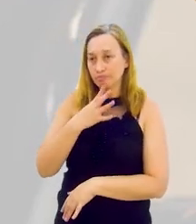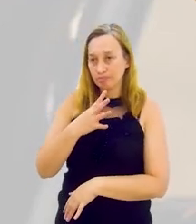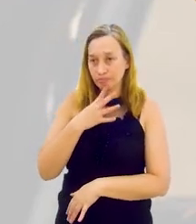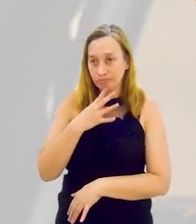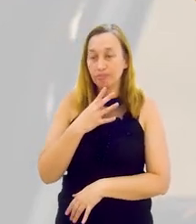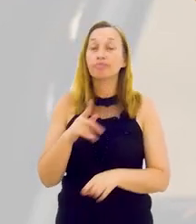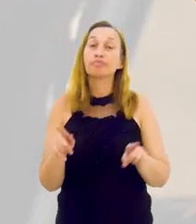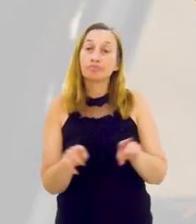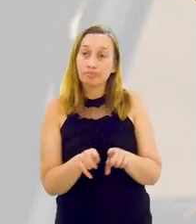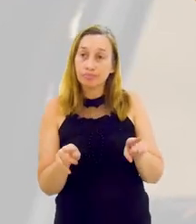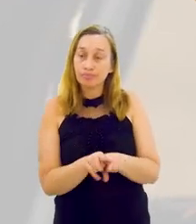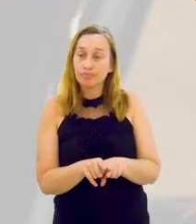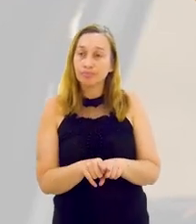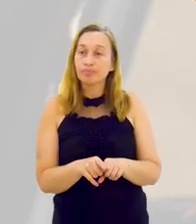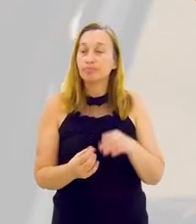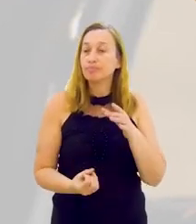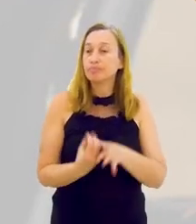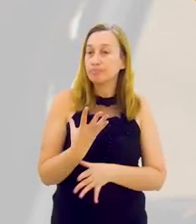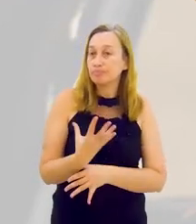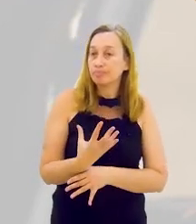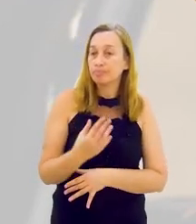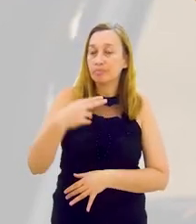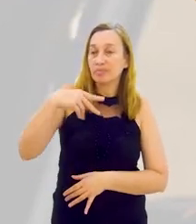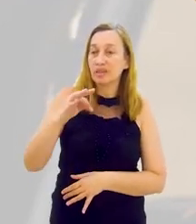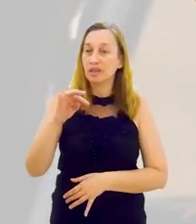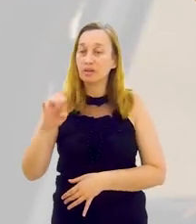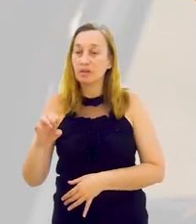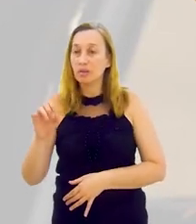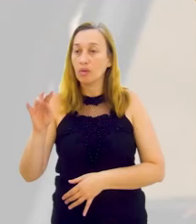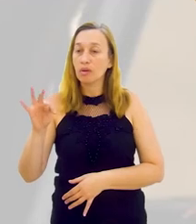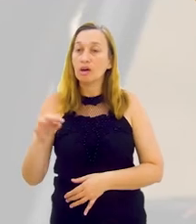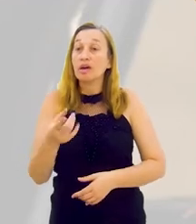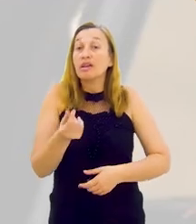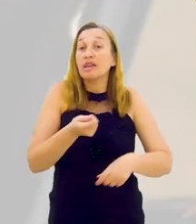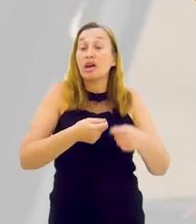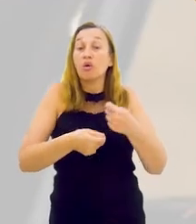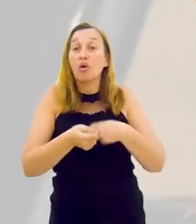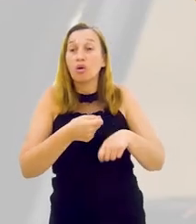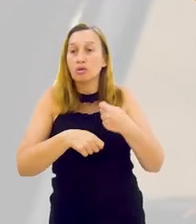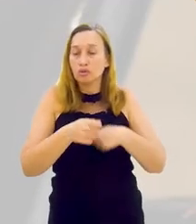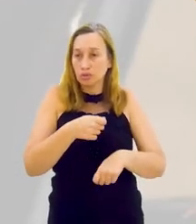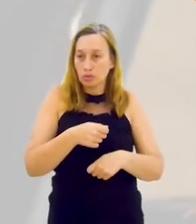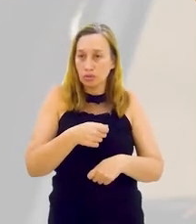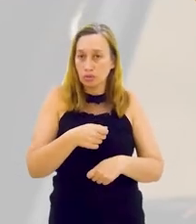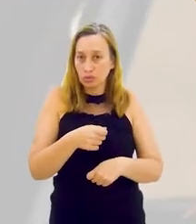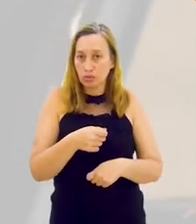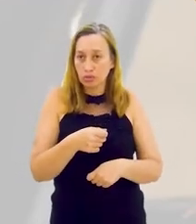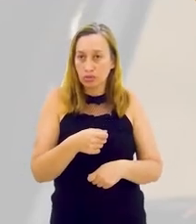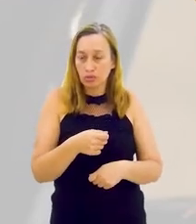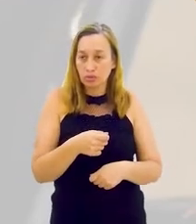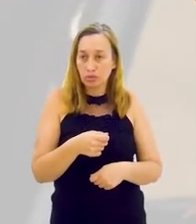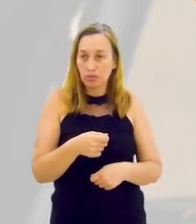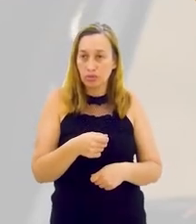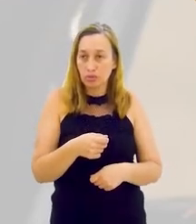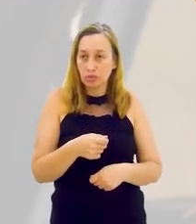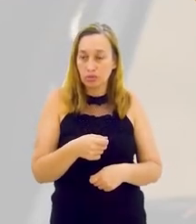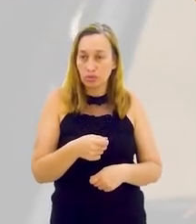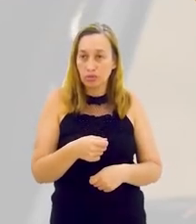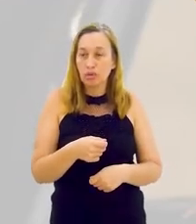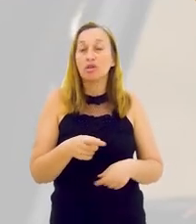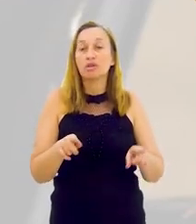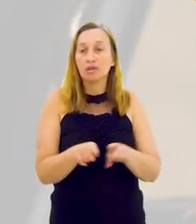informação e conhecimento, e também promovendo network, tá? Negócios, rodadas,